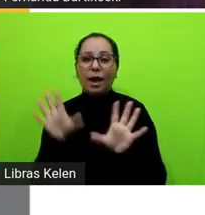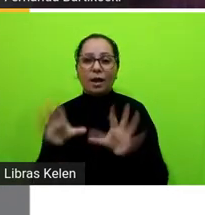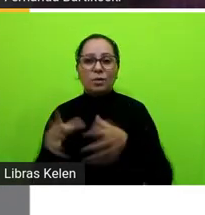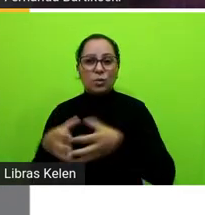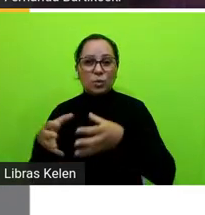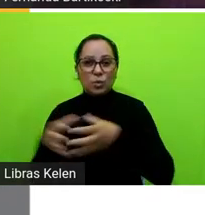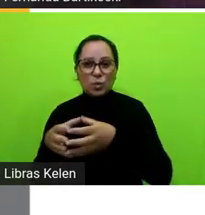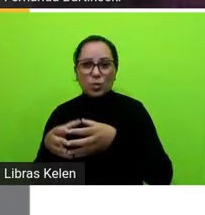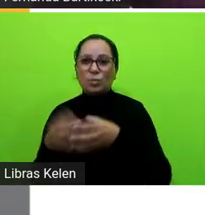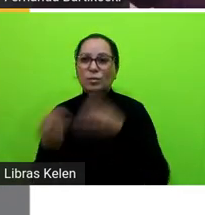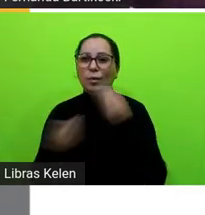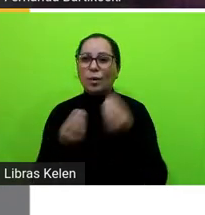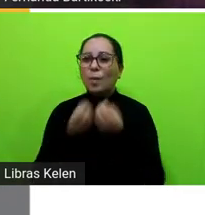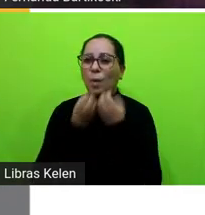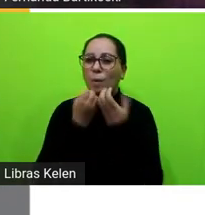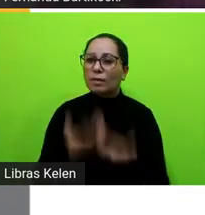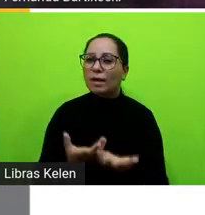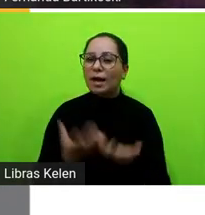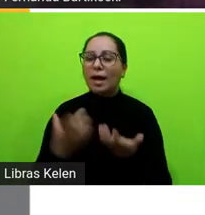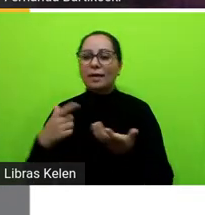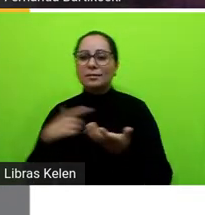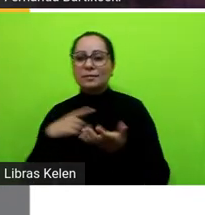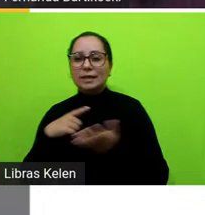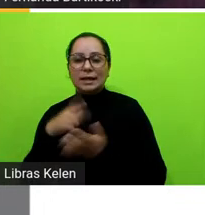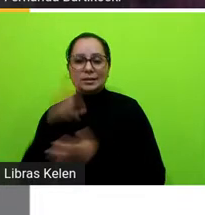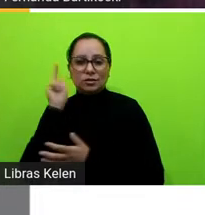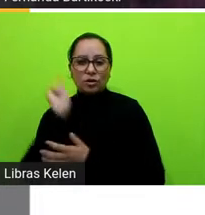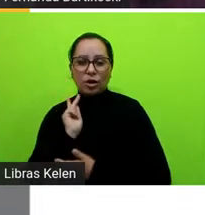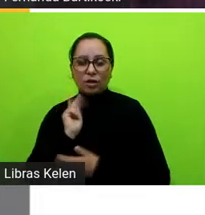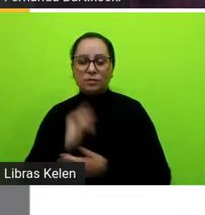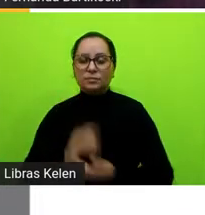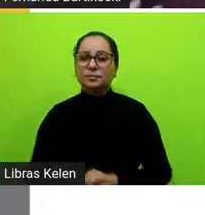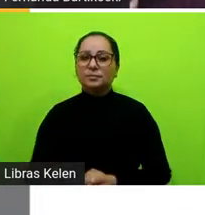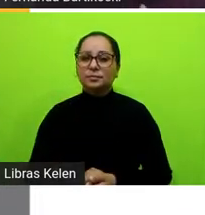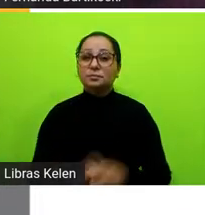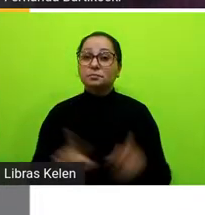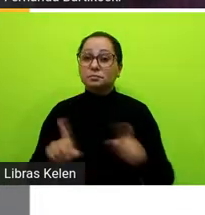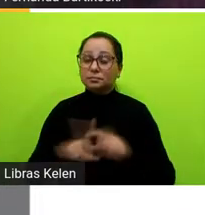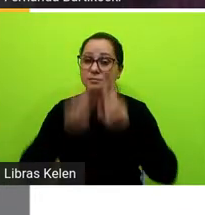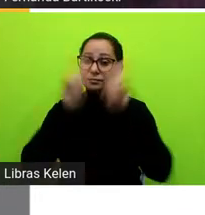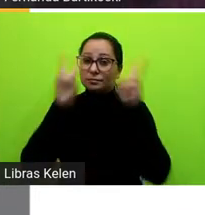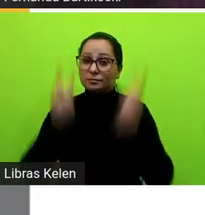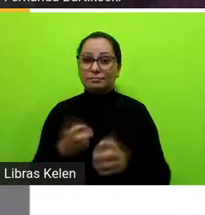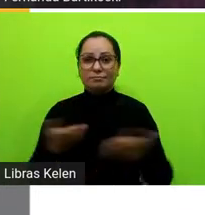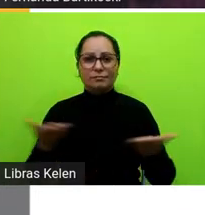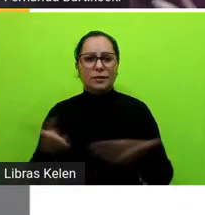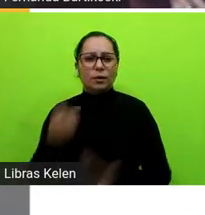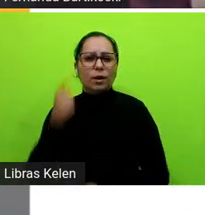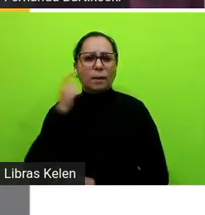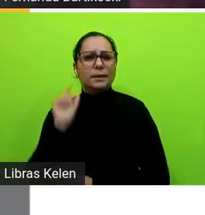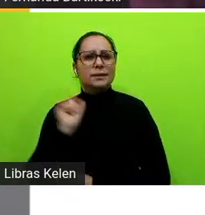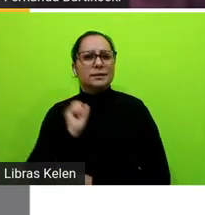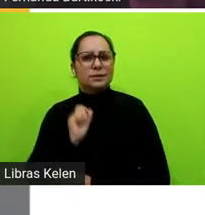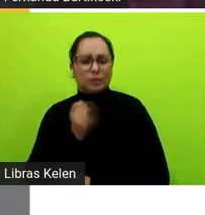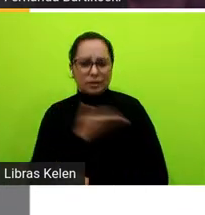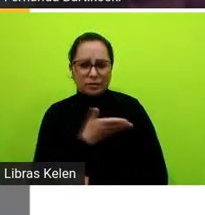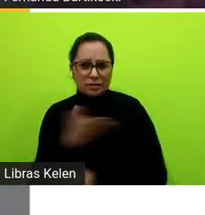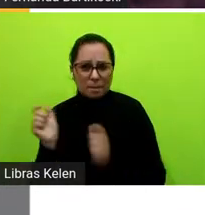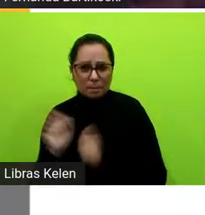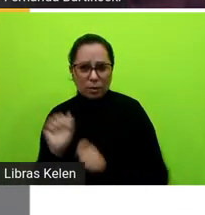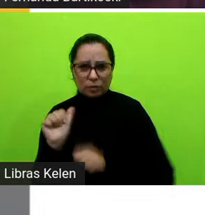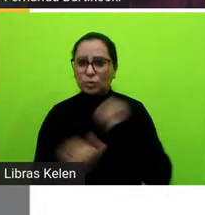que é contado o incrível enigma do galinheiro e também a questão de agora pense se você pudesse mudar